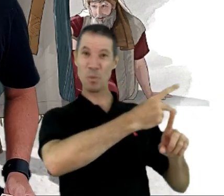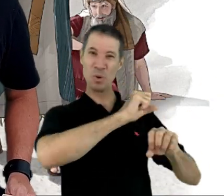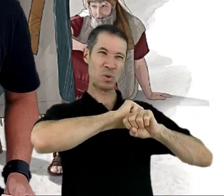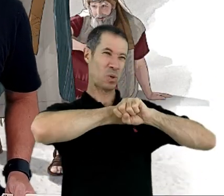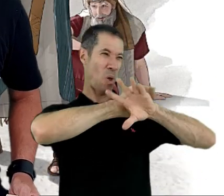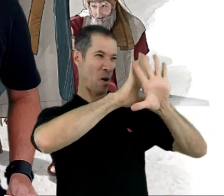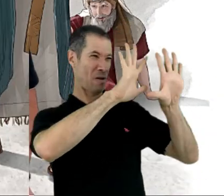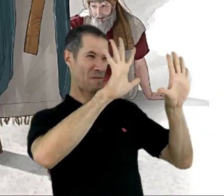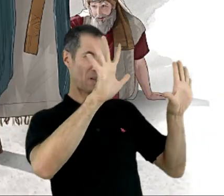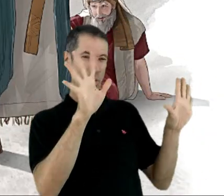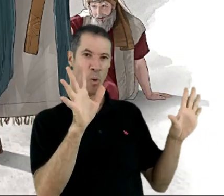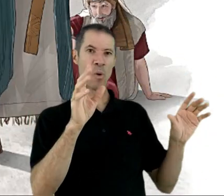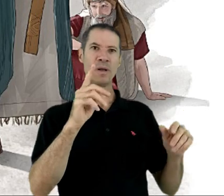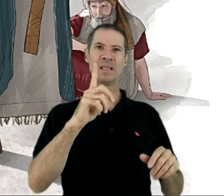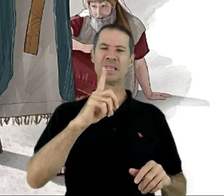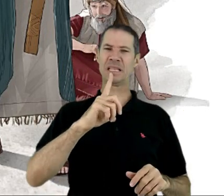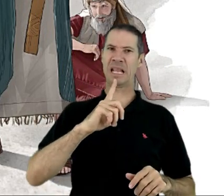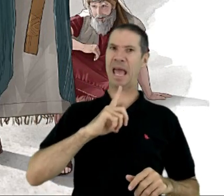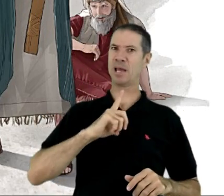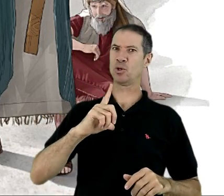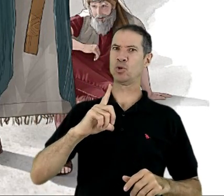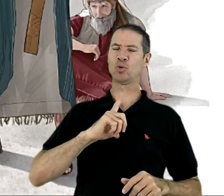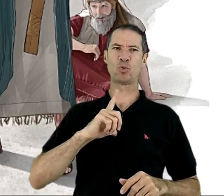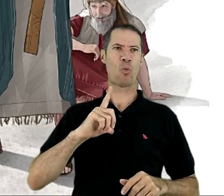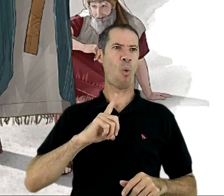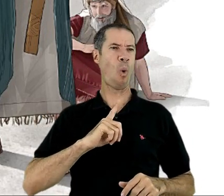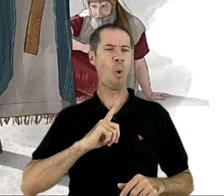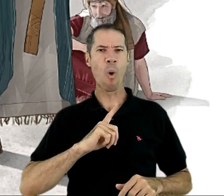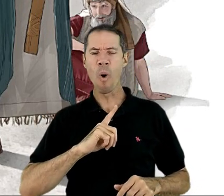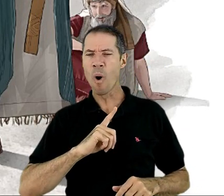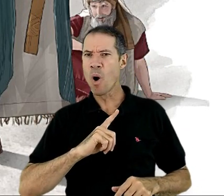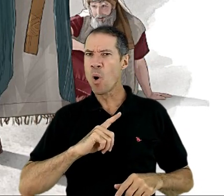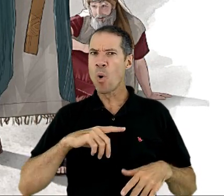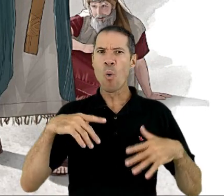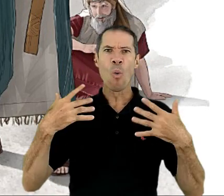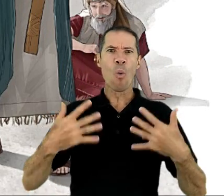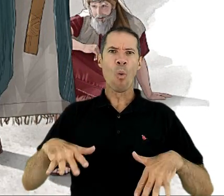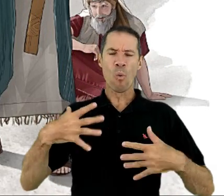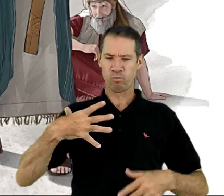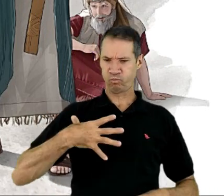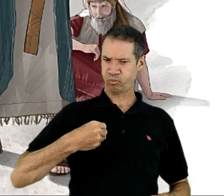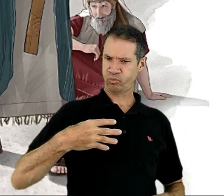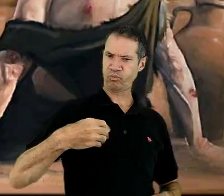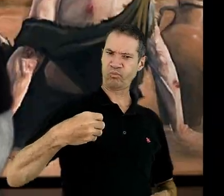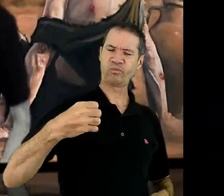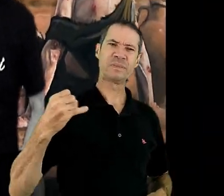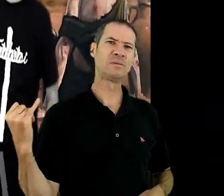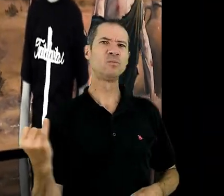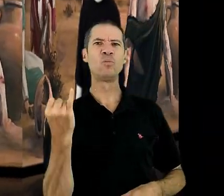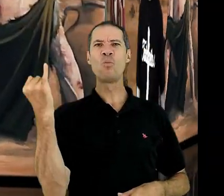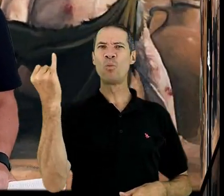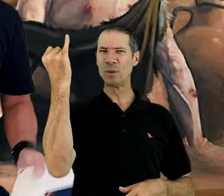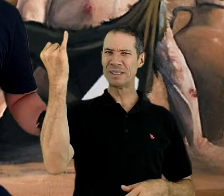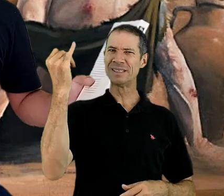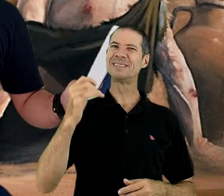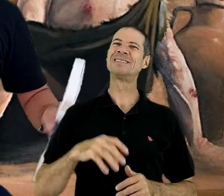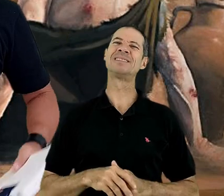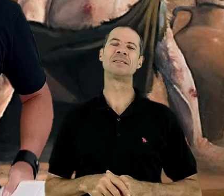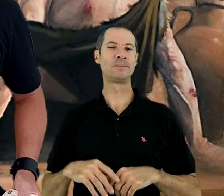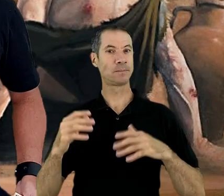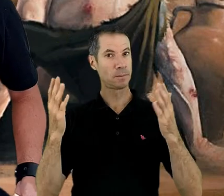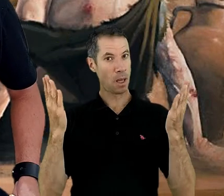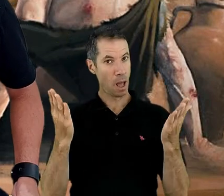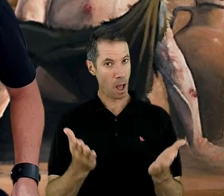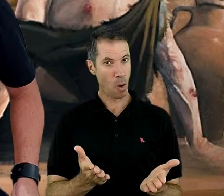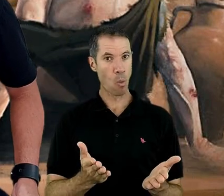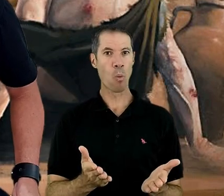grande legado para nós entendermos que dependemos de Jó. Eu vou falar agora